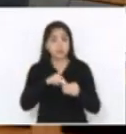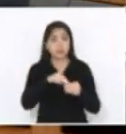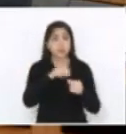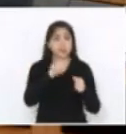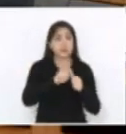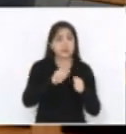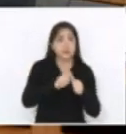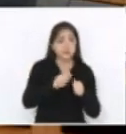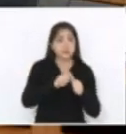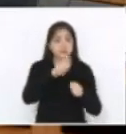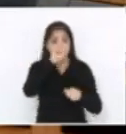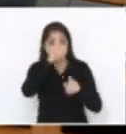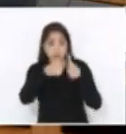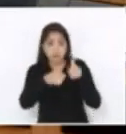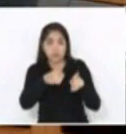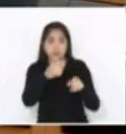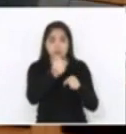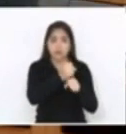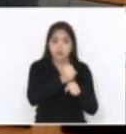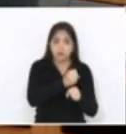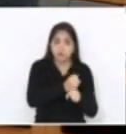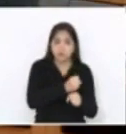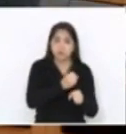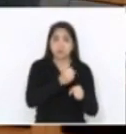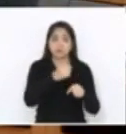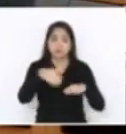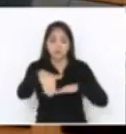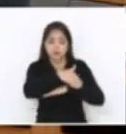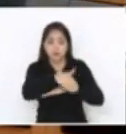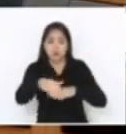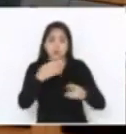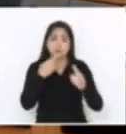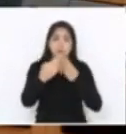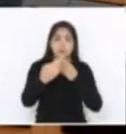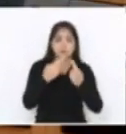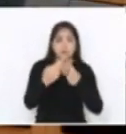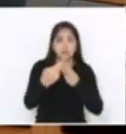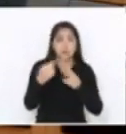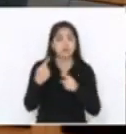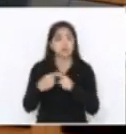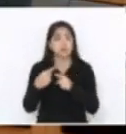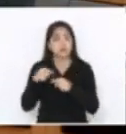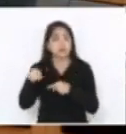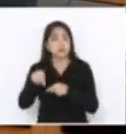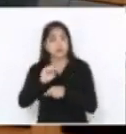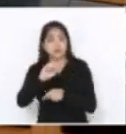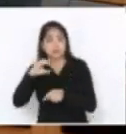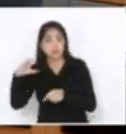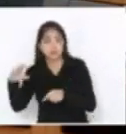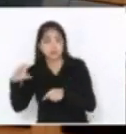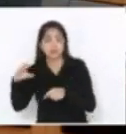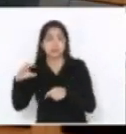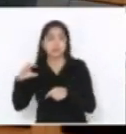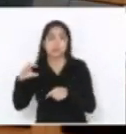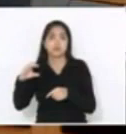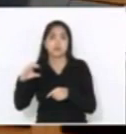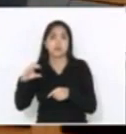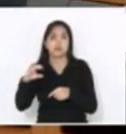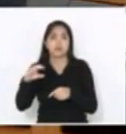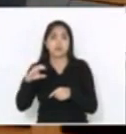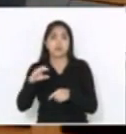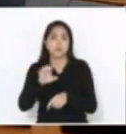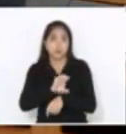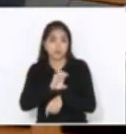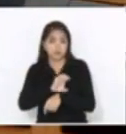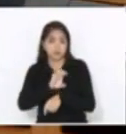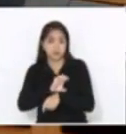forma rápida. E o Estado continua, até porque Santa Catarina, para o Estado ter saúde